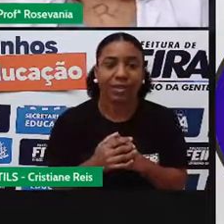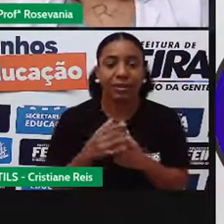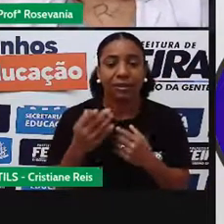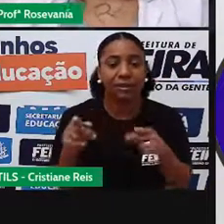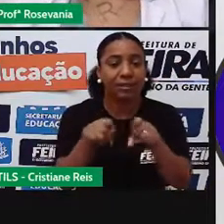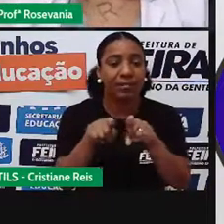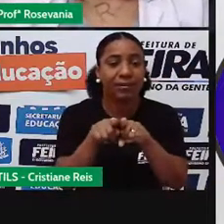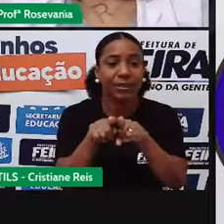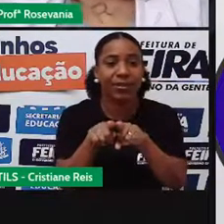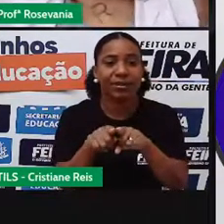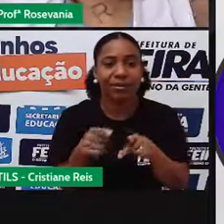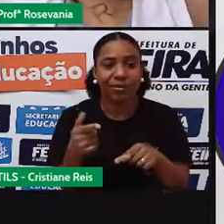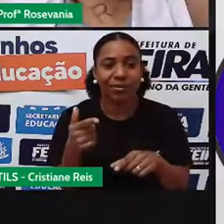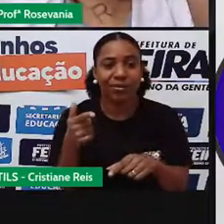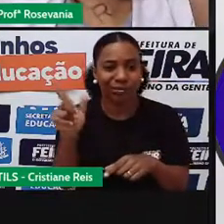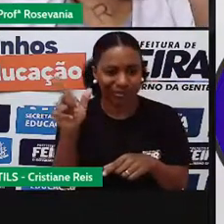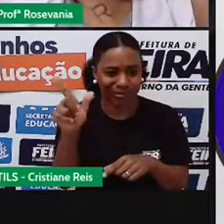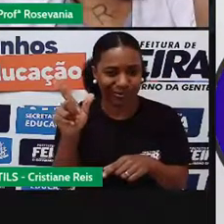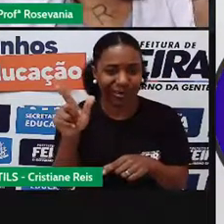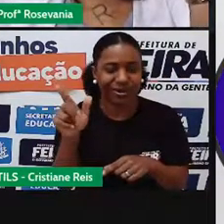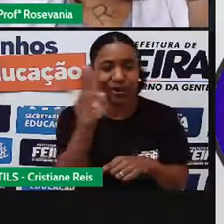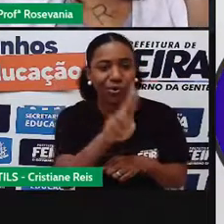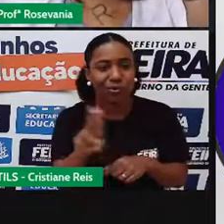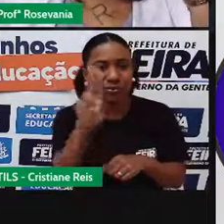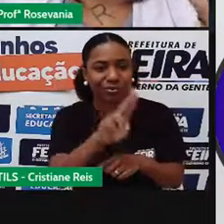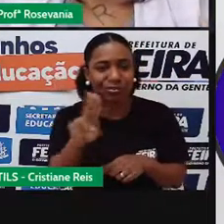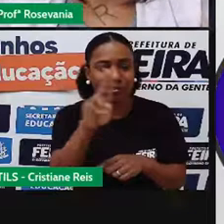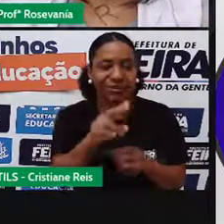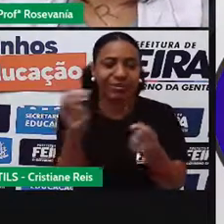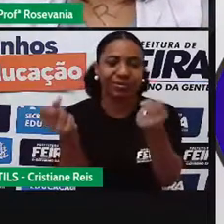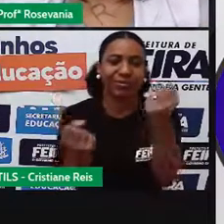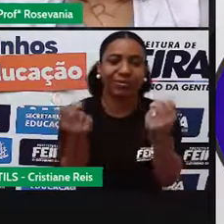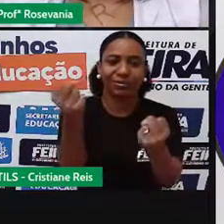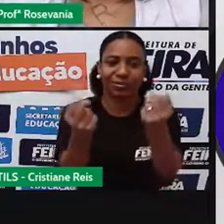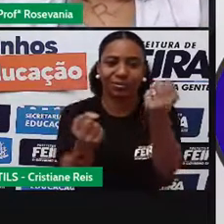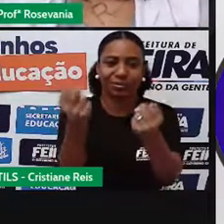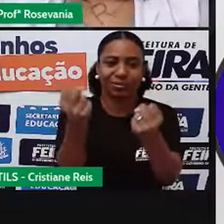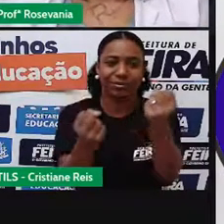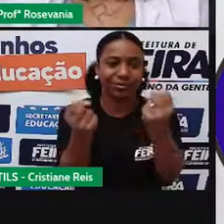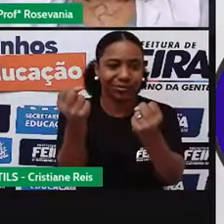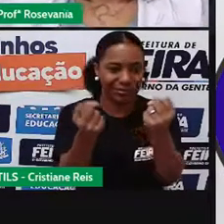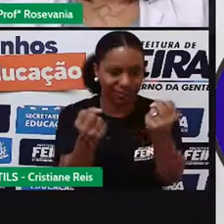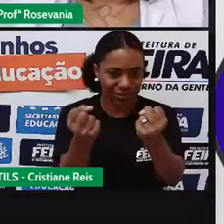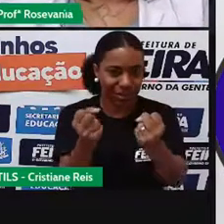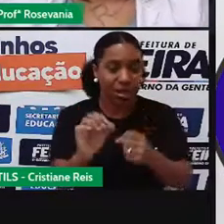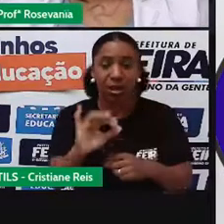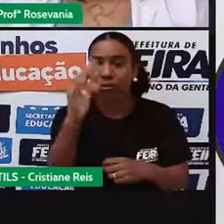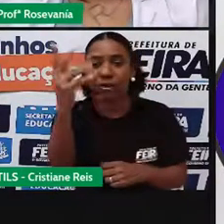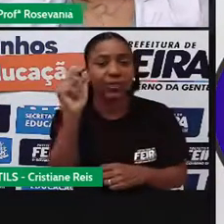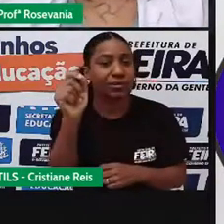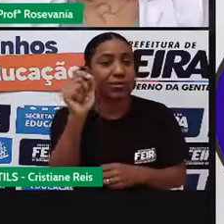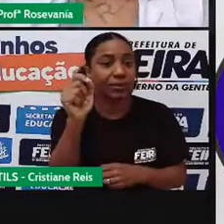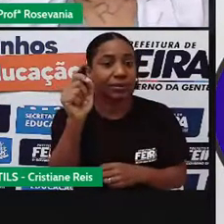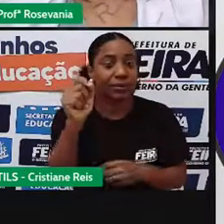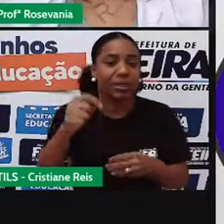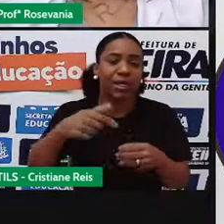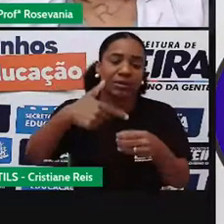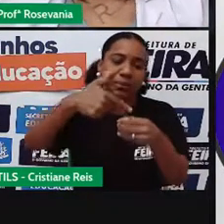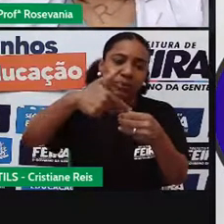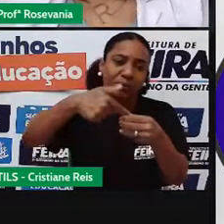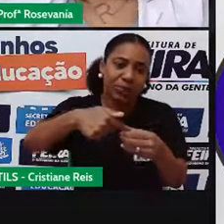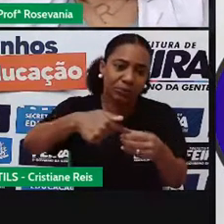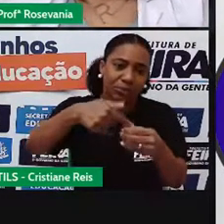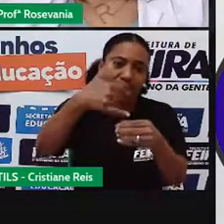transportes, é a questão, né, dos acidentes com os combustíveis, né, o derramamento de petróleo, é